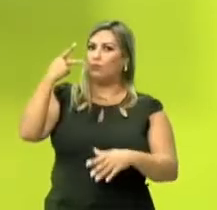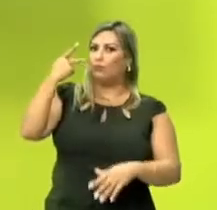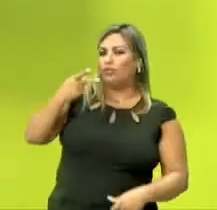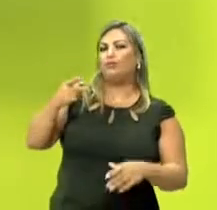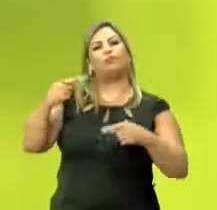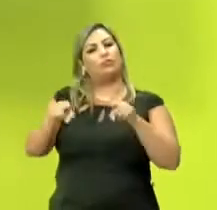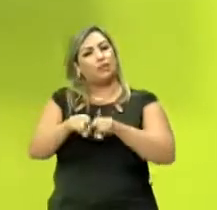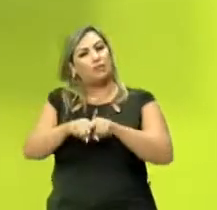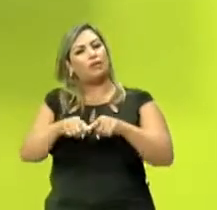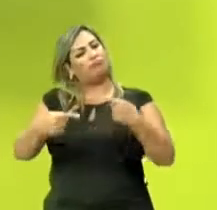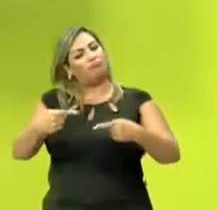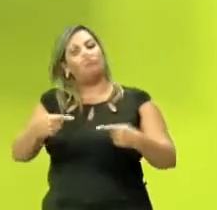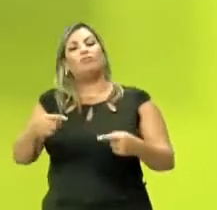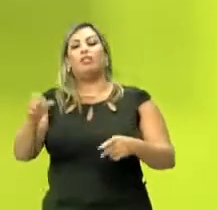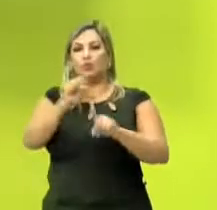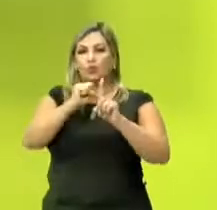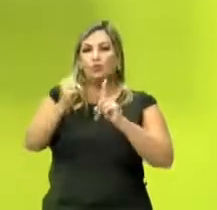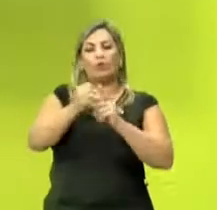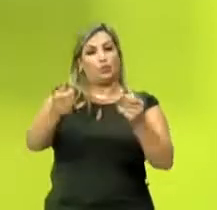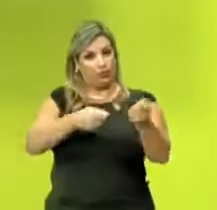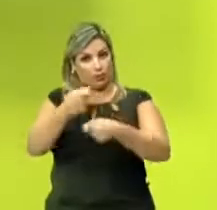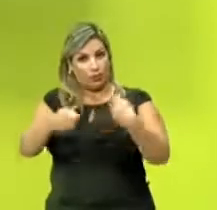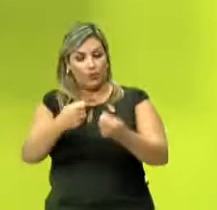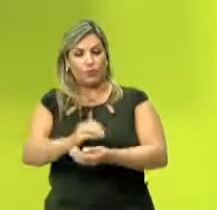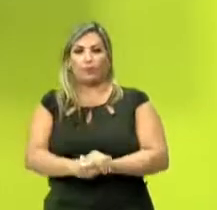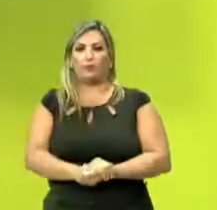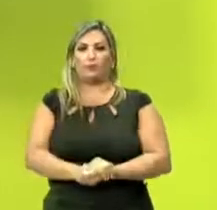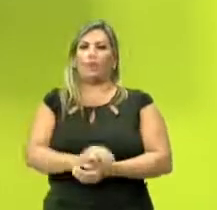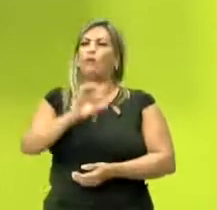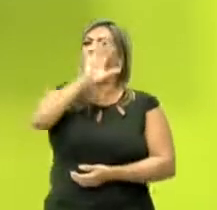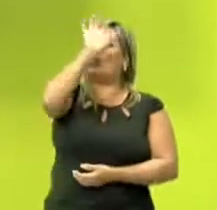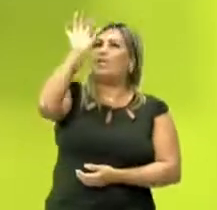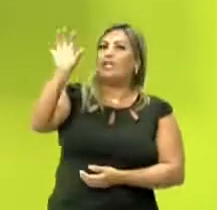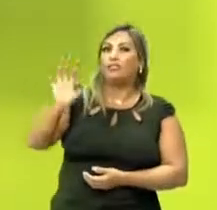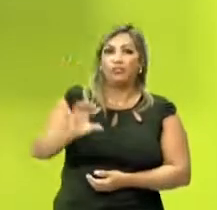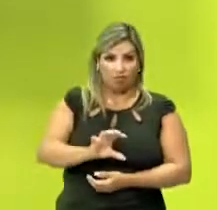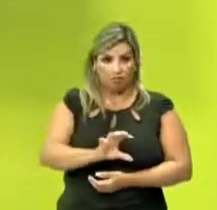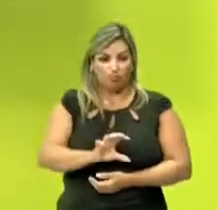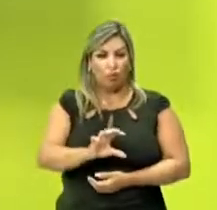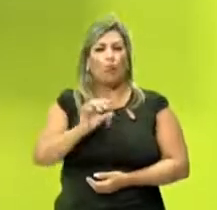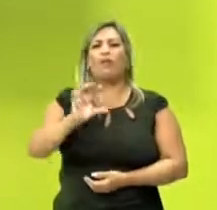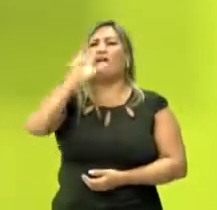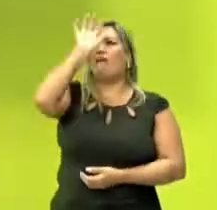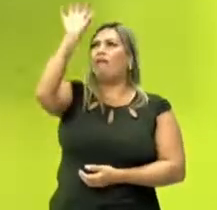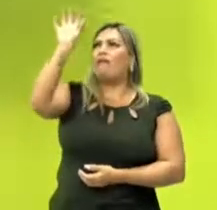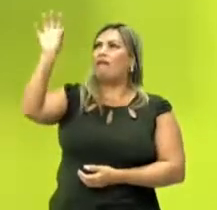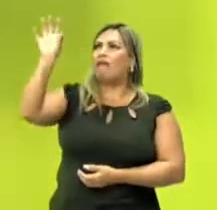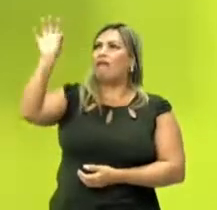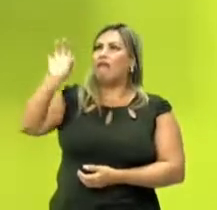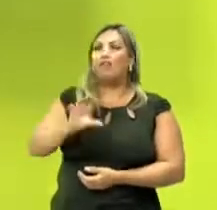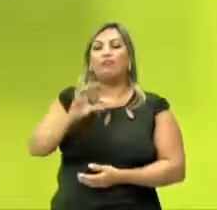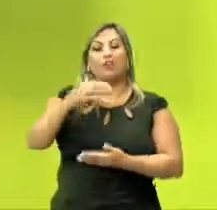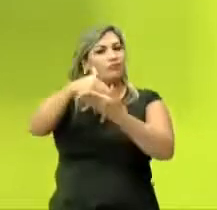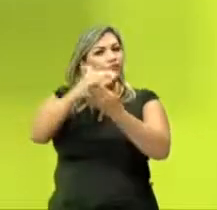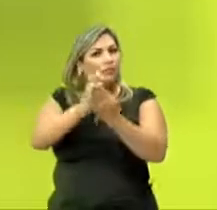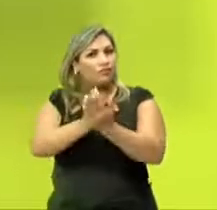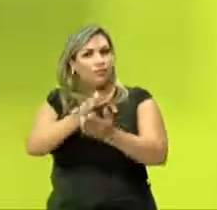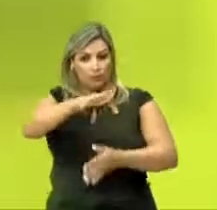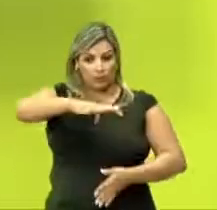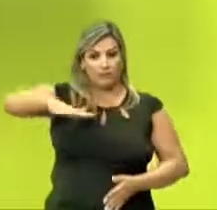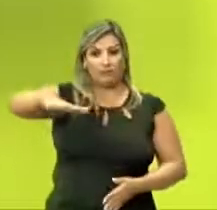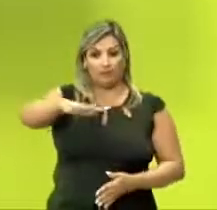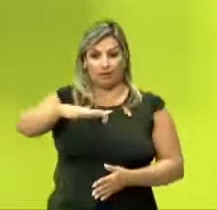socioeconômicos. Bem, a regionalização, primeira coisa, regionalizar, o que é? É você dividir o